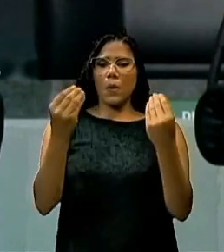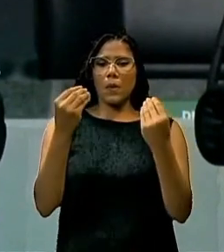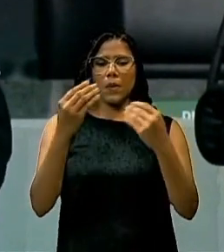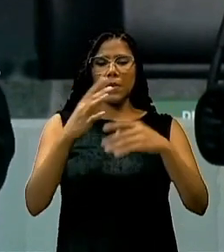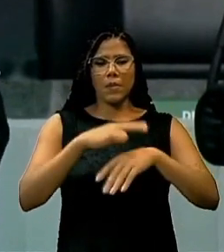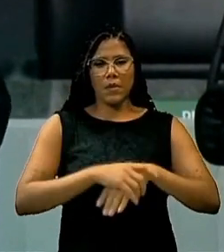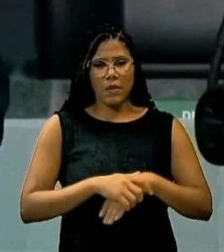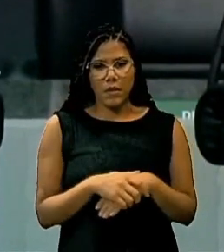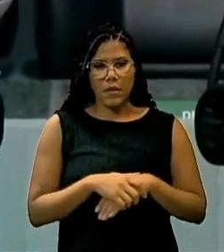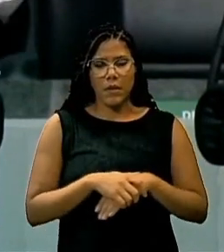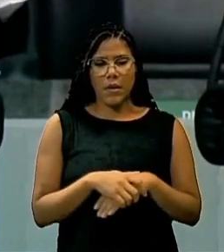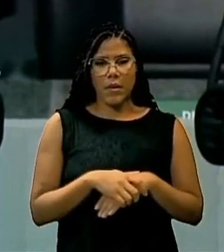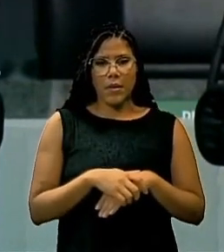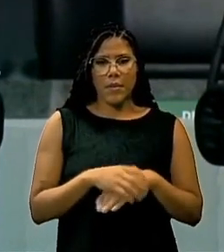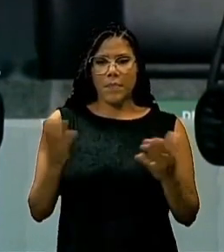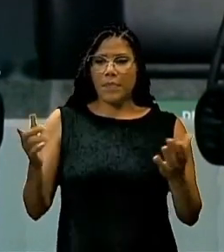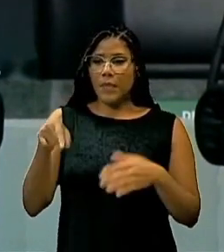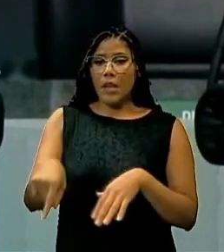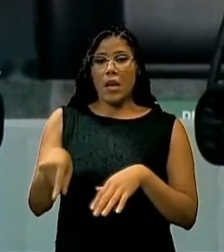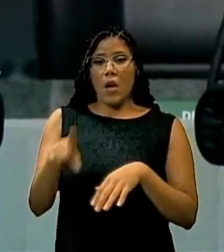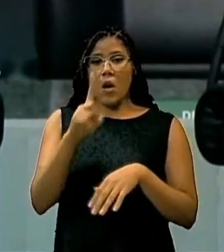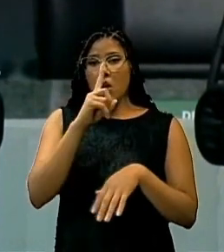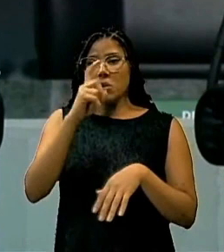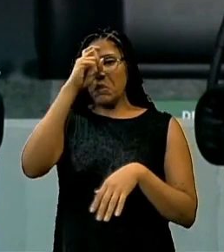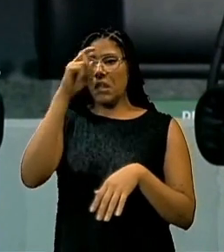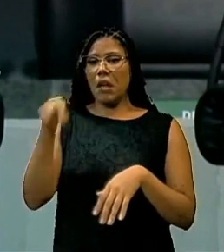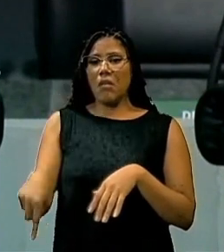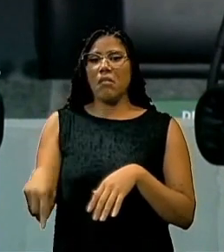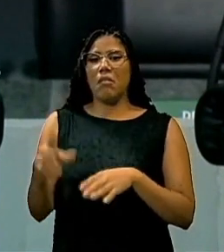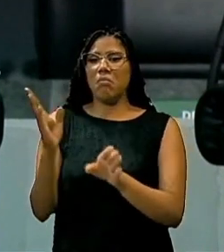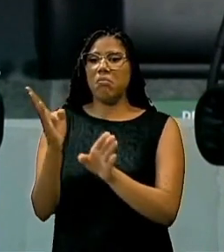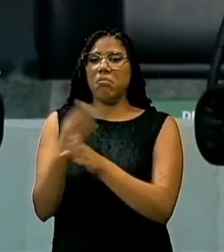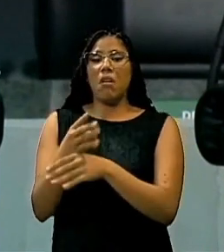o equipamento entregue as baratas,